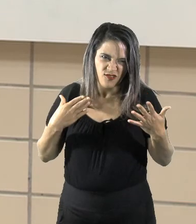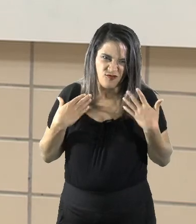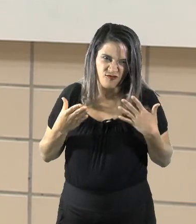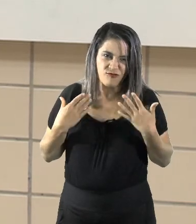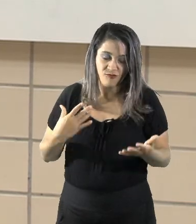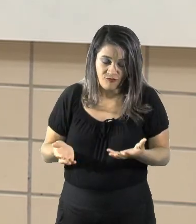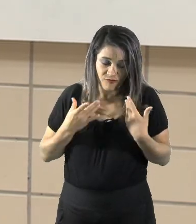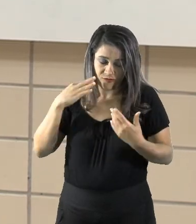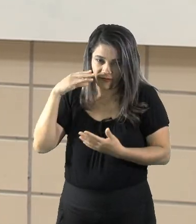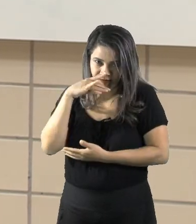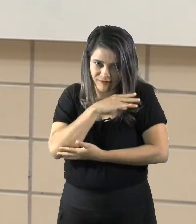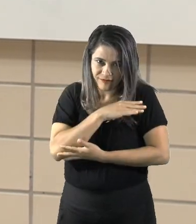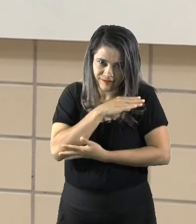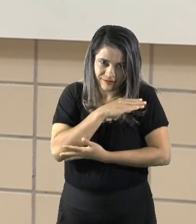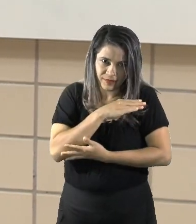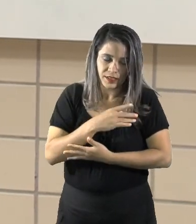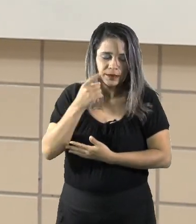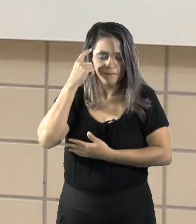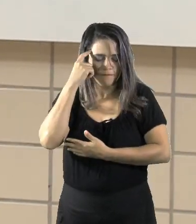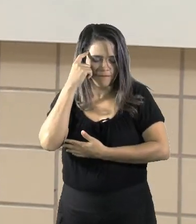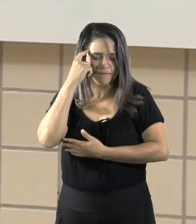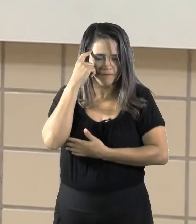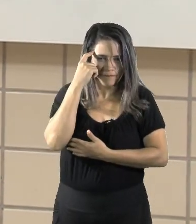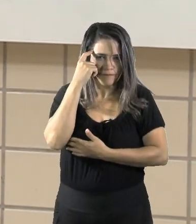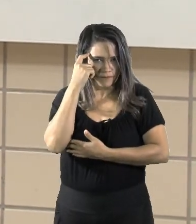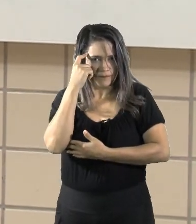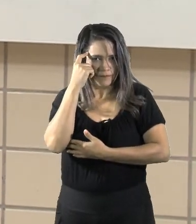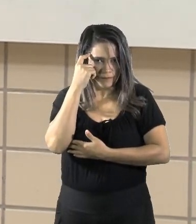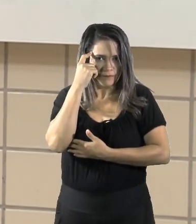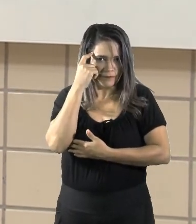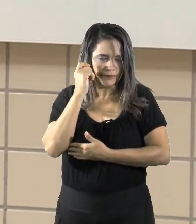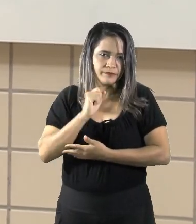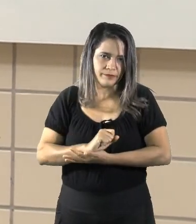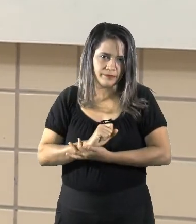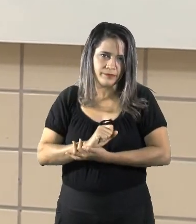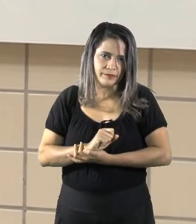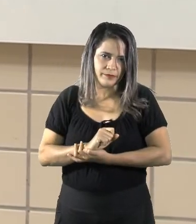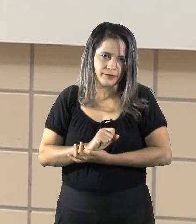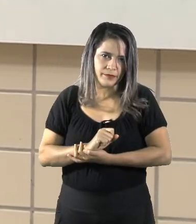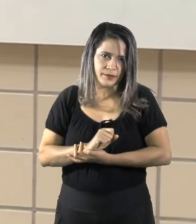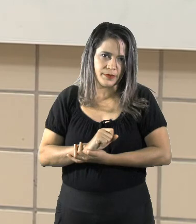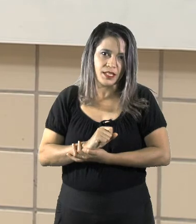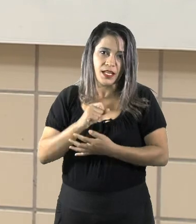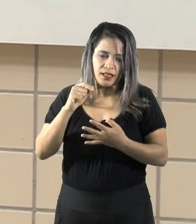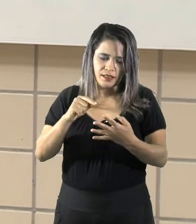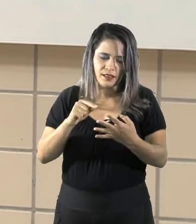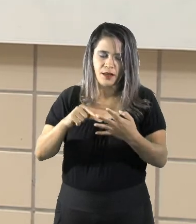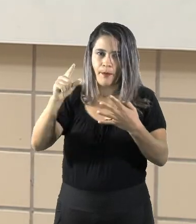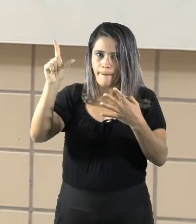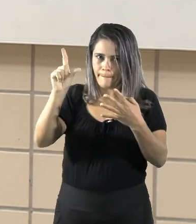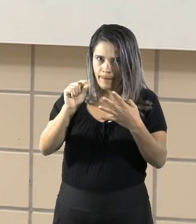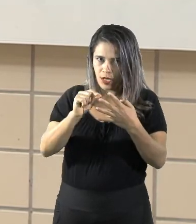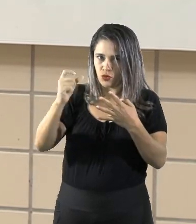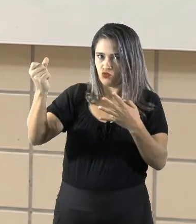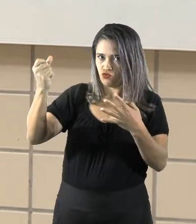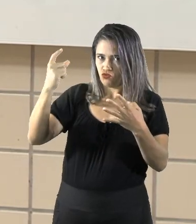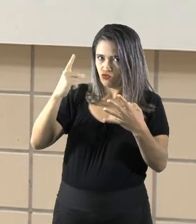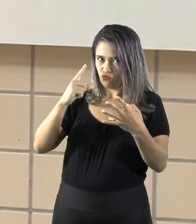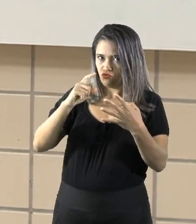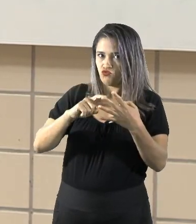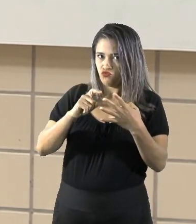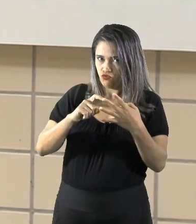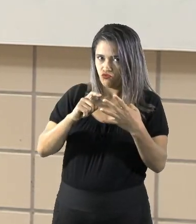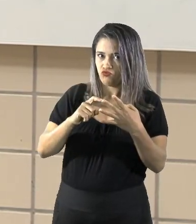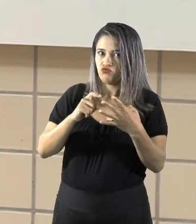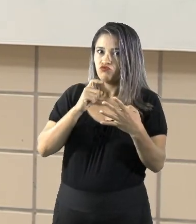Então, quando a gente pensa nisso, ele vai, o hemisfério que está recebendo menor incidência de Sol, ele vai ter